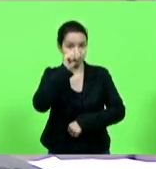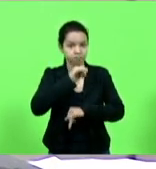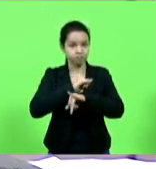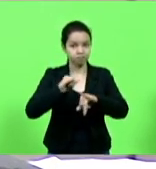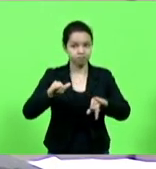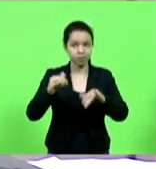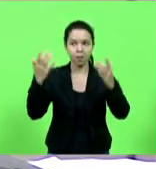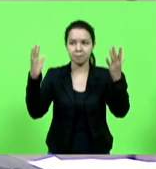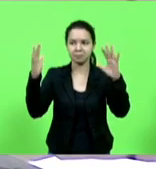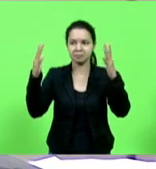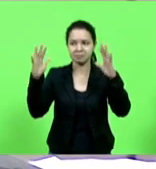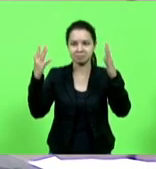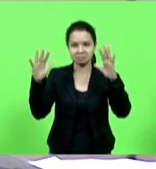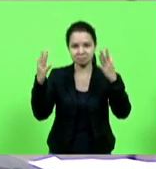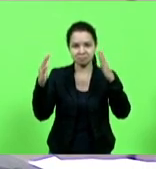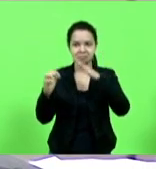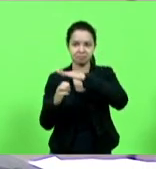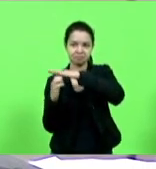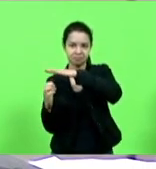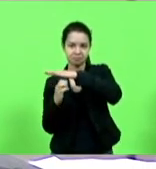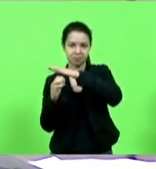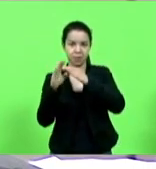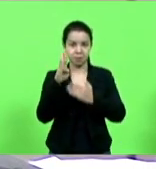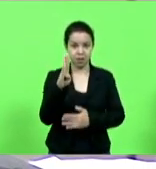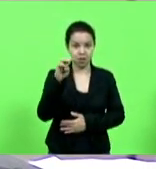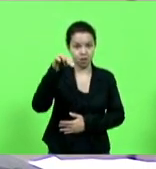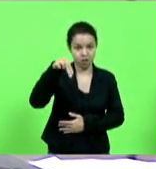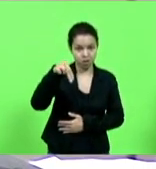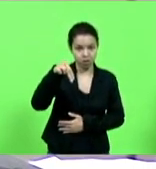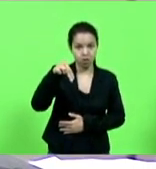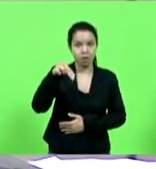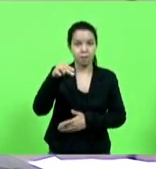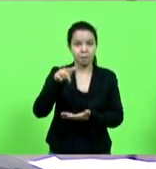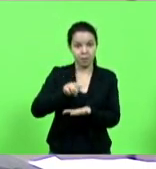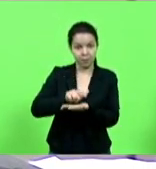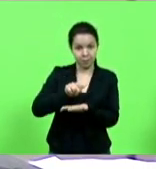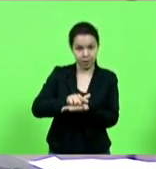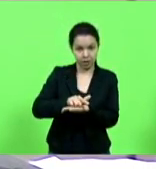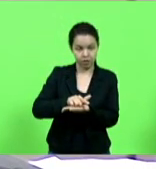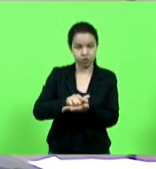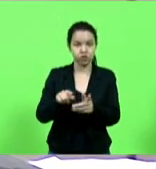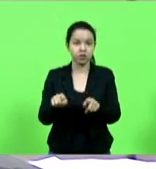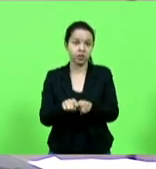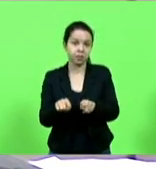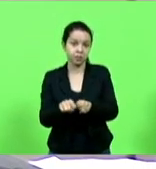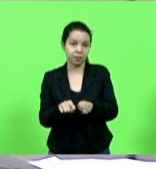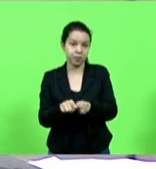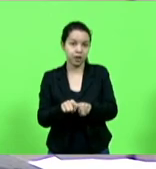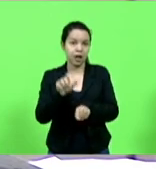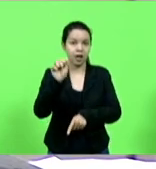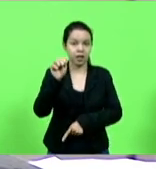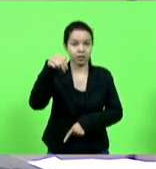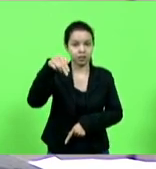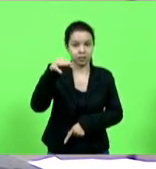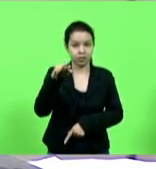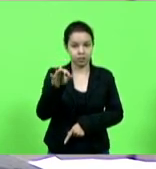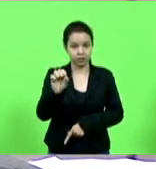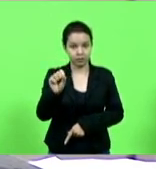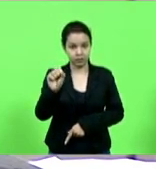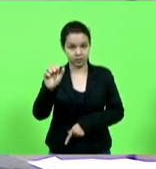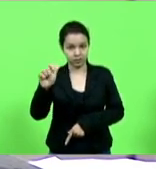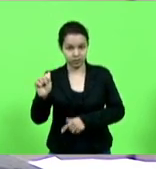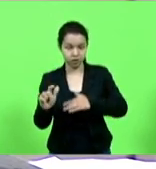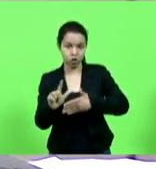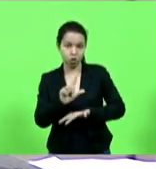aplauso as empresas BN Papéis e Antans logísticos